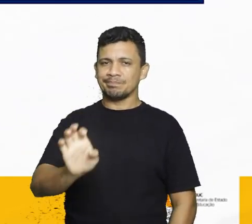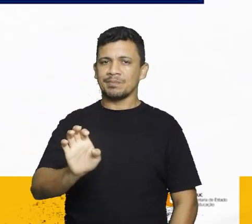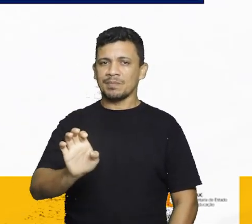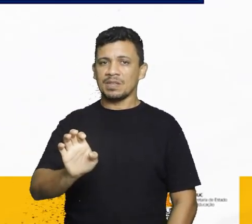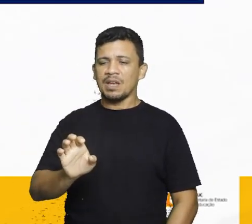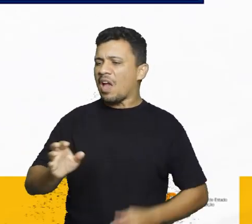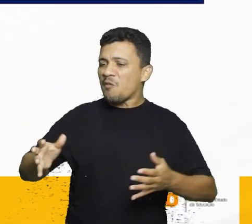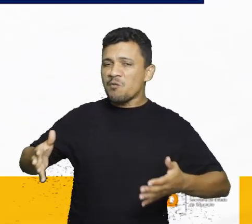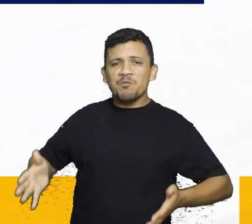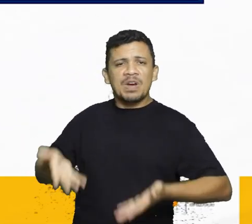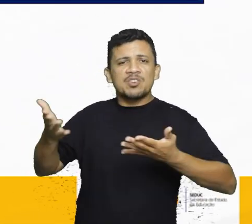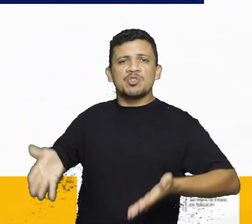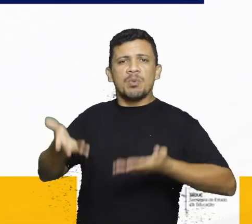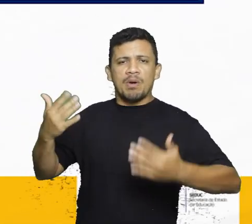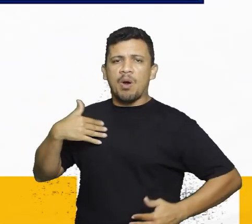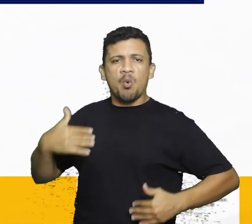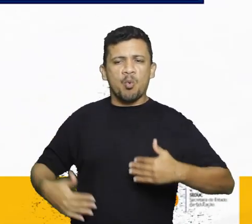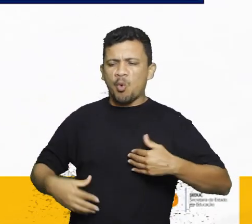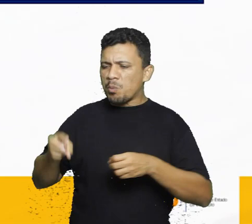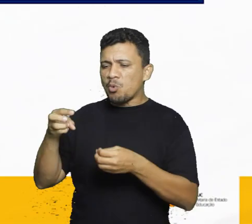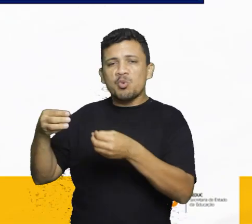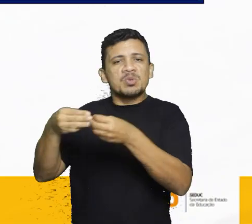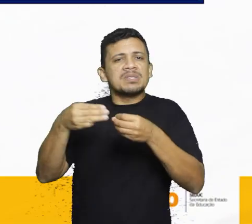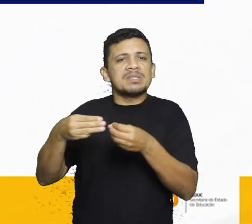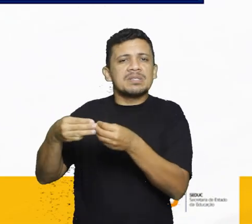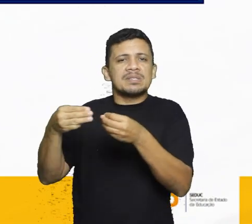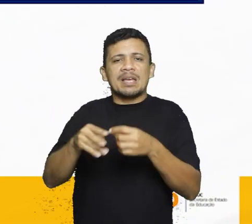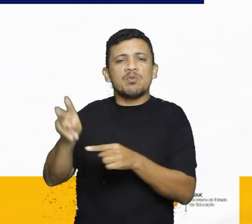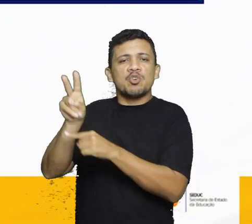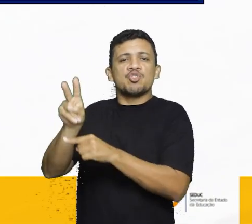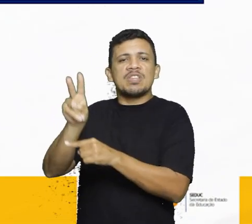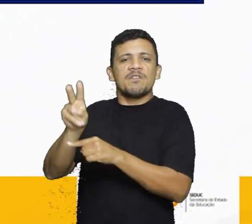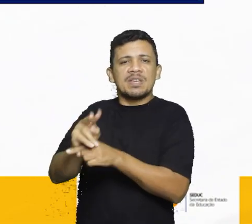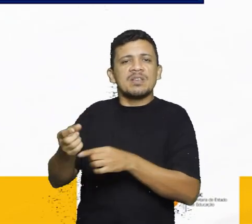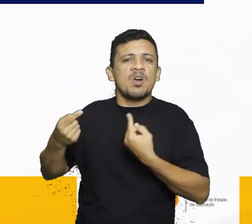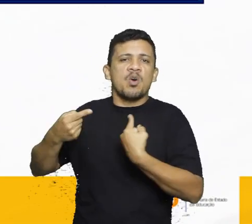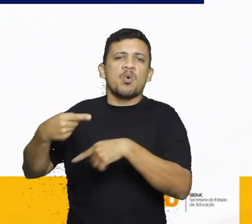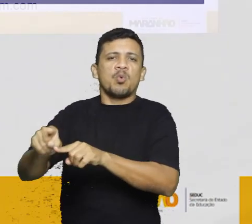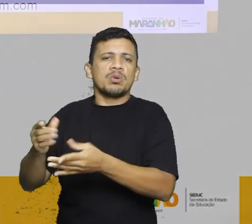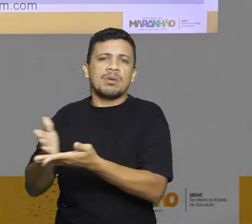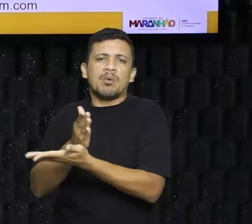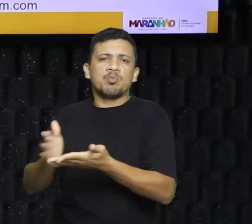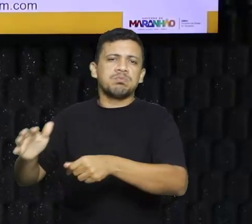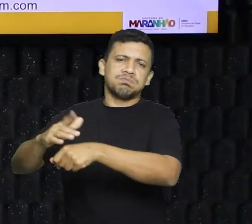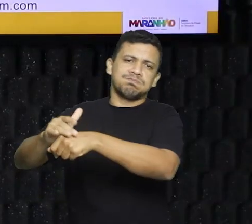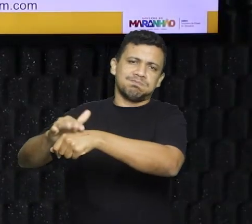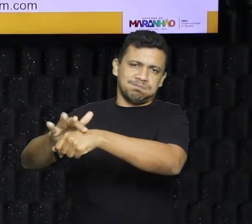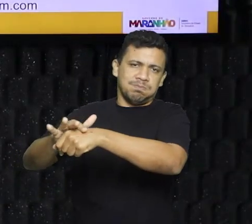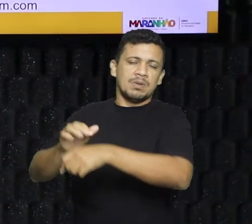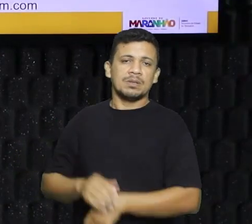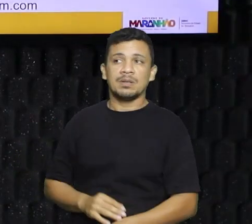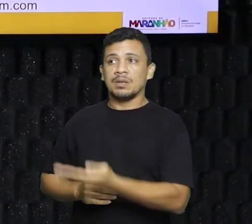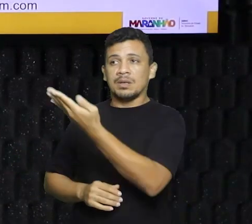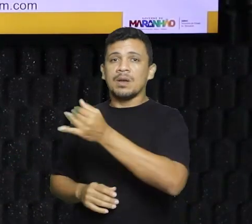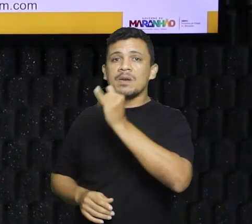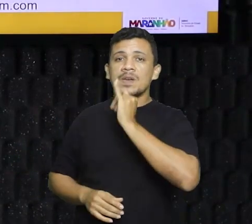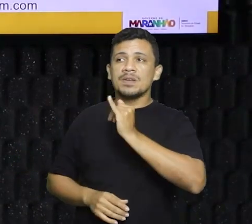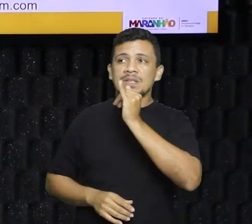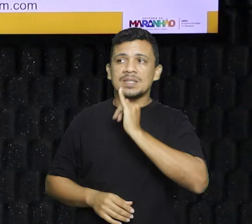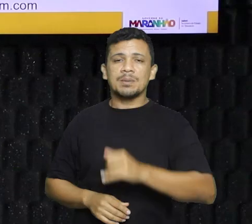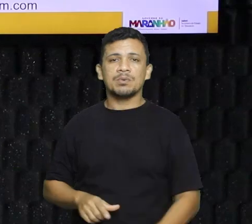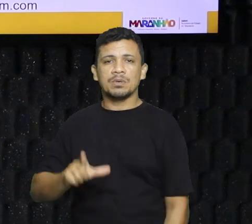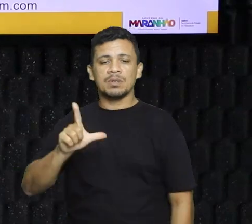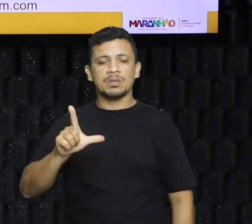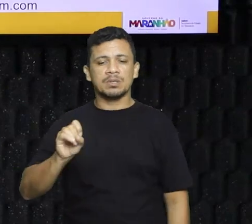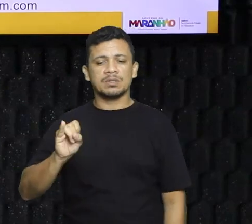estimular a produção de anticorpos contra o agente causador da doença. Principalmente, a gente tem o exemplo aqui dos linfócitos,